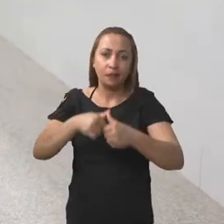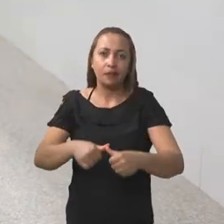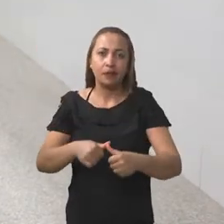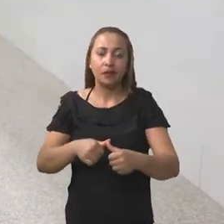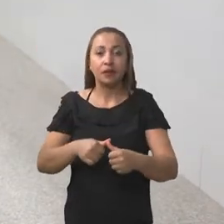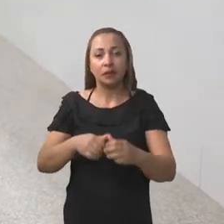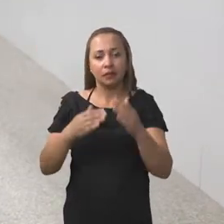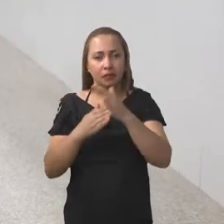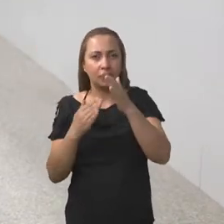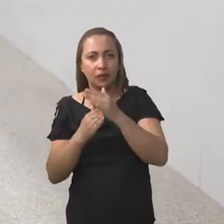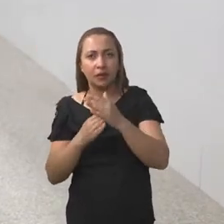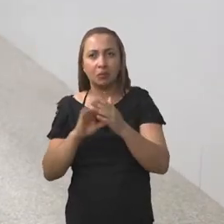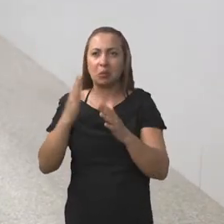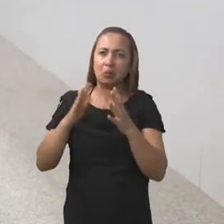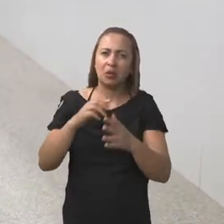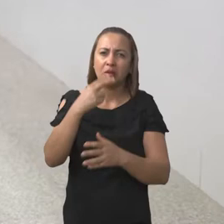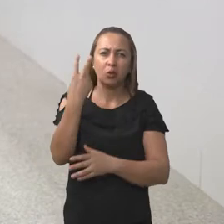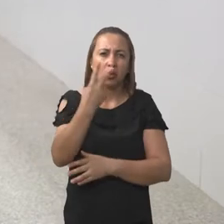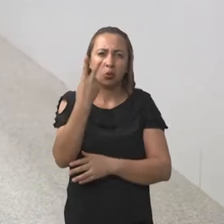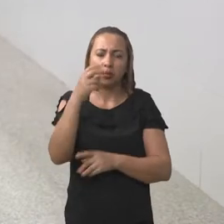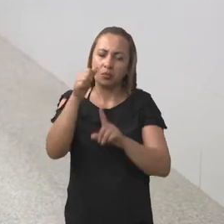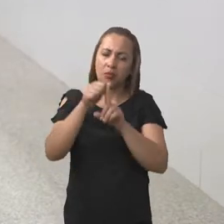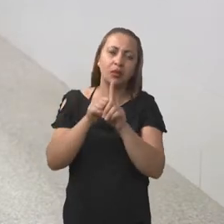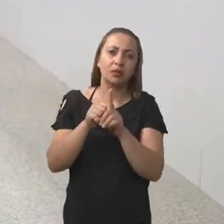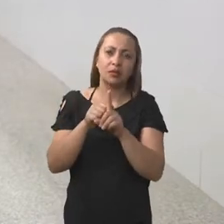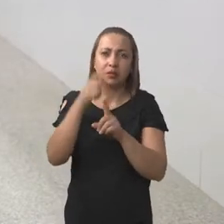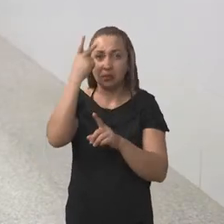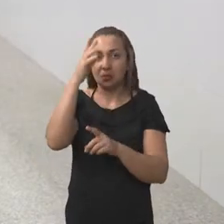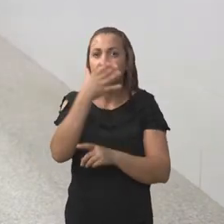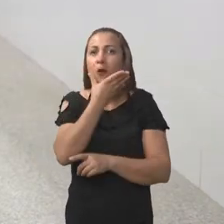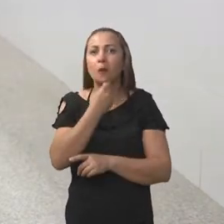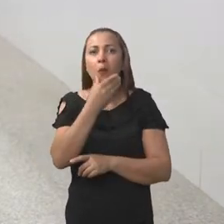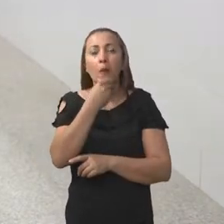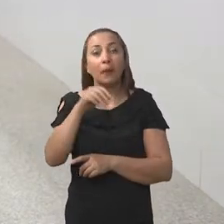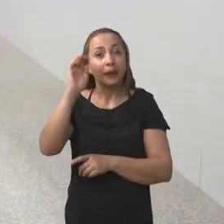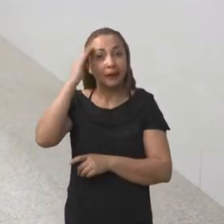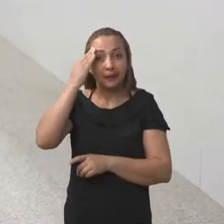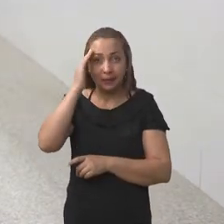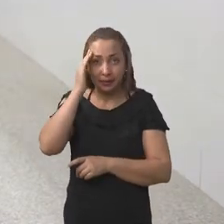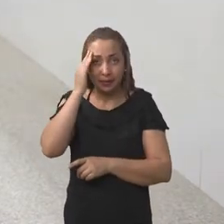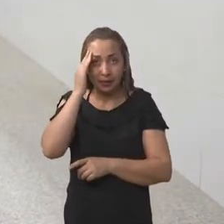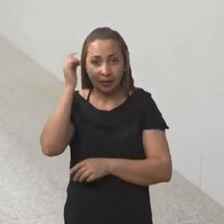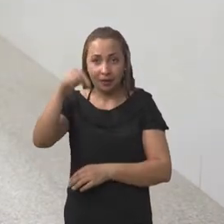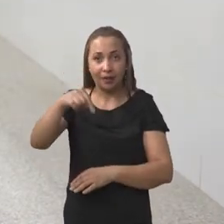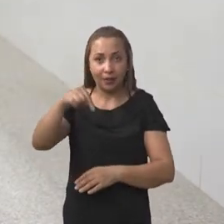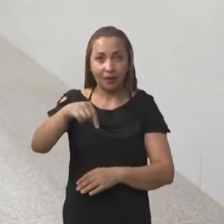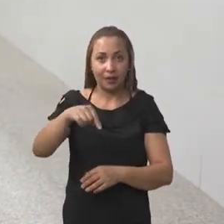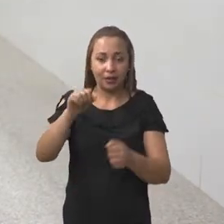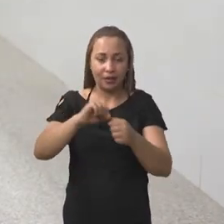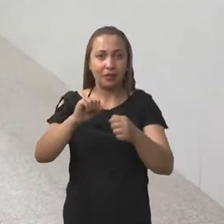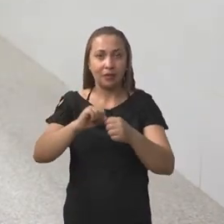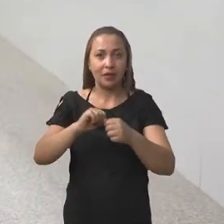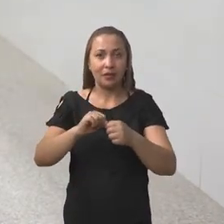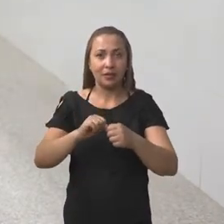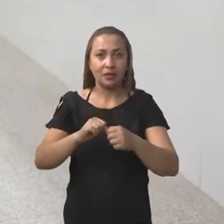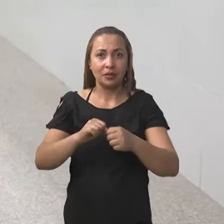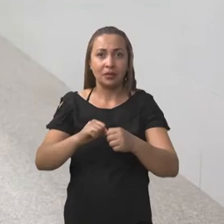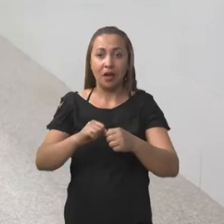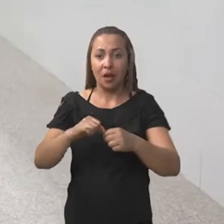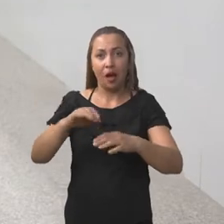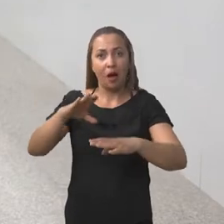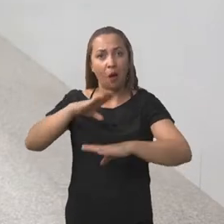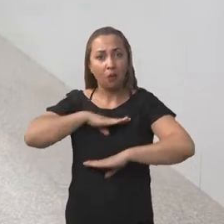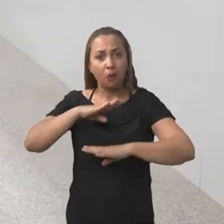ele leva pelo menos, eu falo que pelo menos dois meses, para esse homem entender que aquilo que ele fez é um